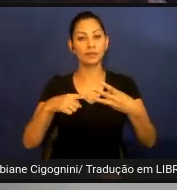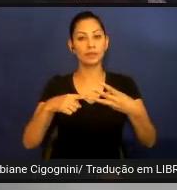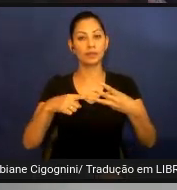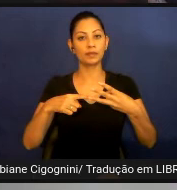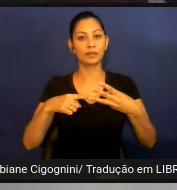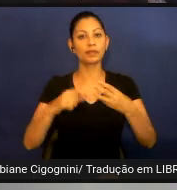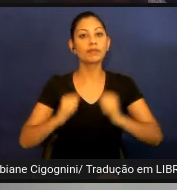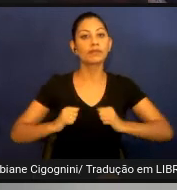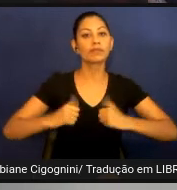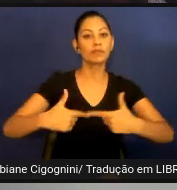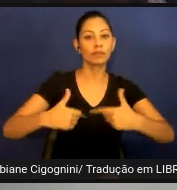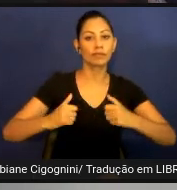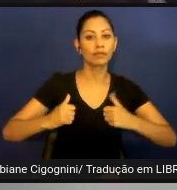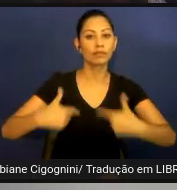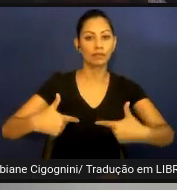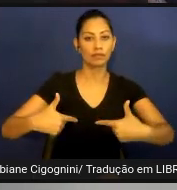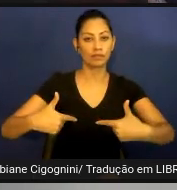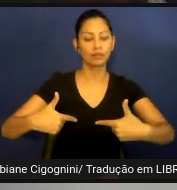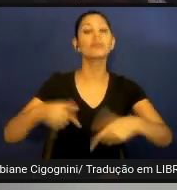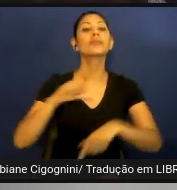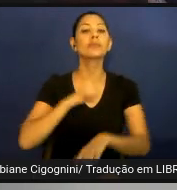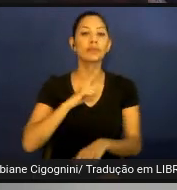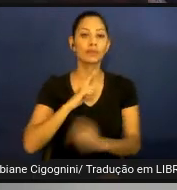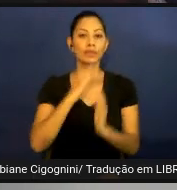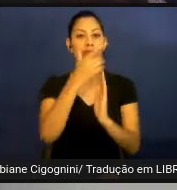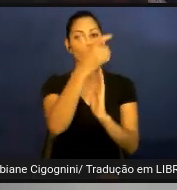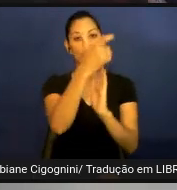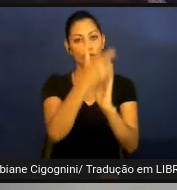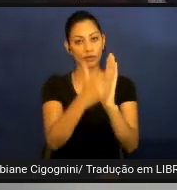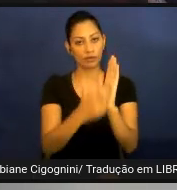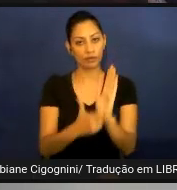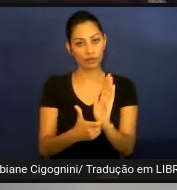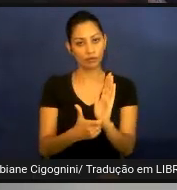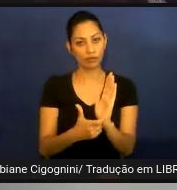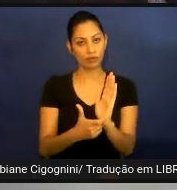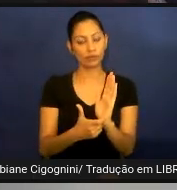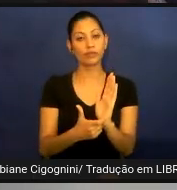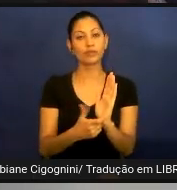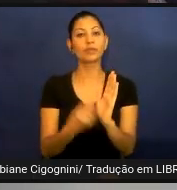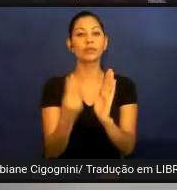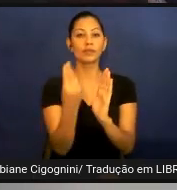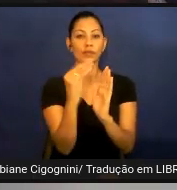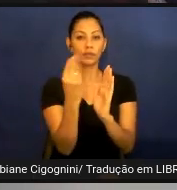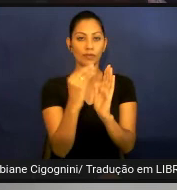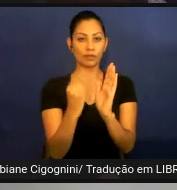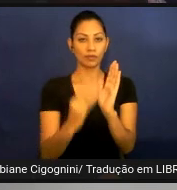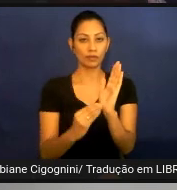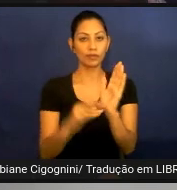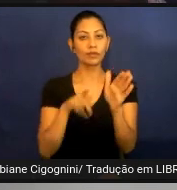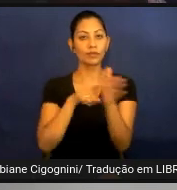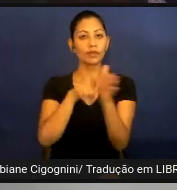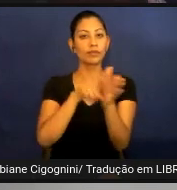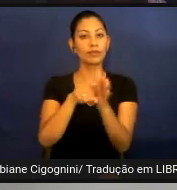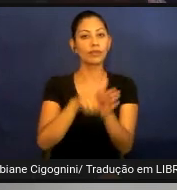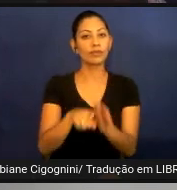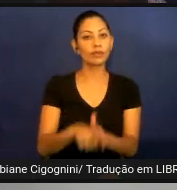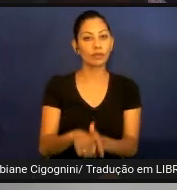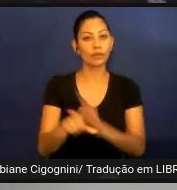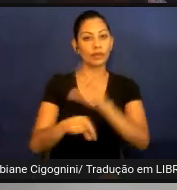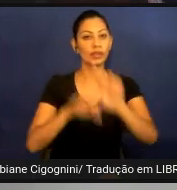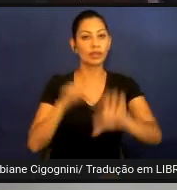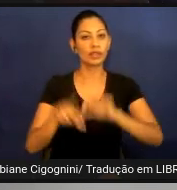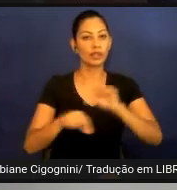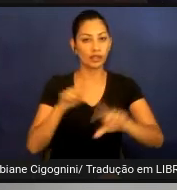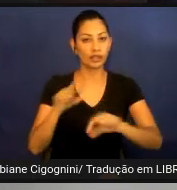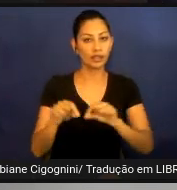foi criado um formulário que continha cinco perguntas de múltipla escolha e foi